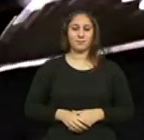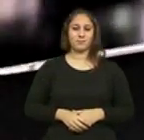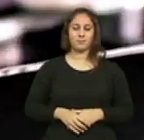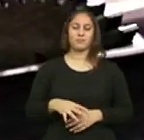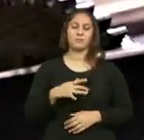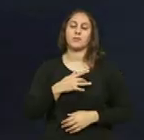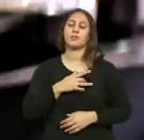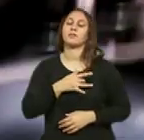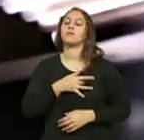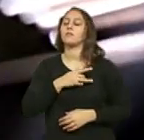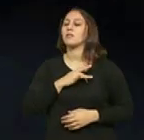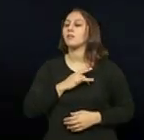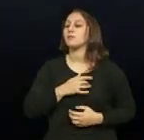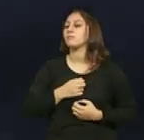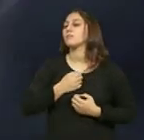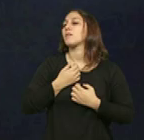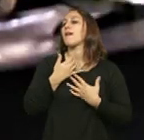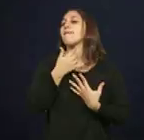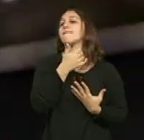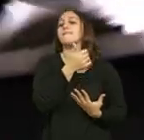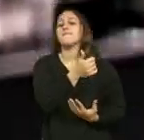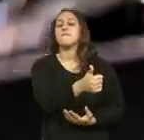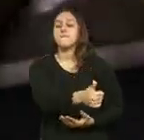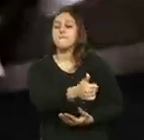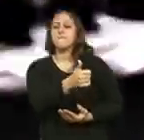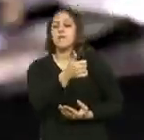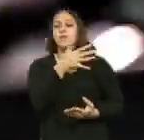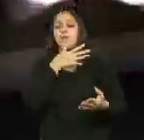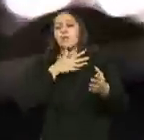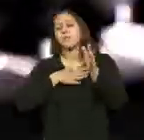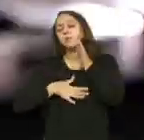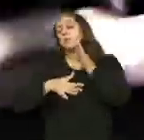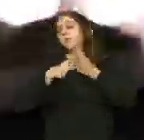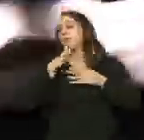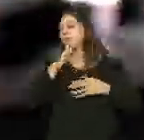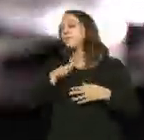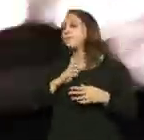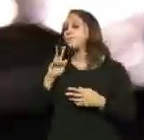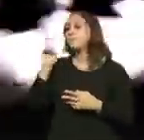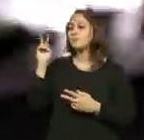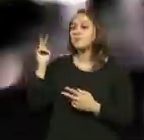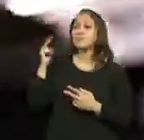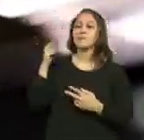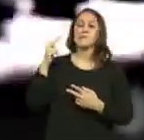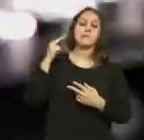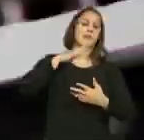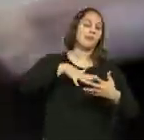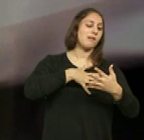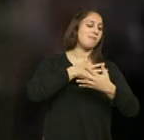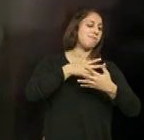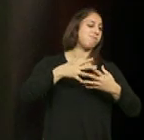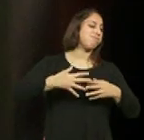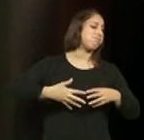Um romance é que era? Dizem-me olhando de lado os poemas longos,